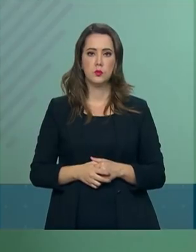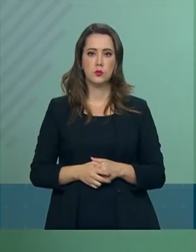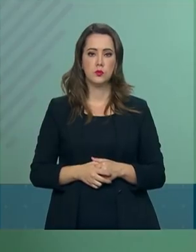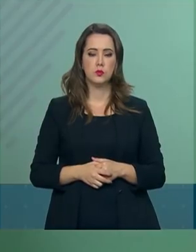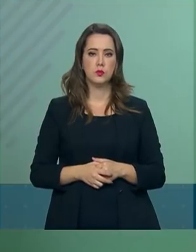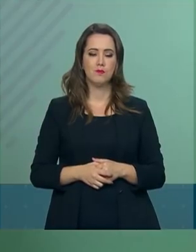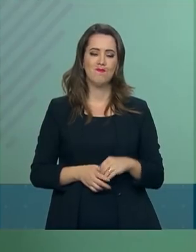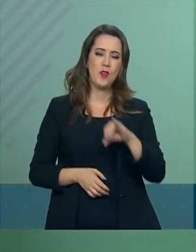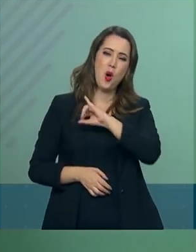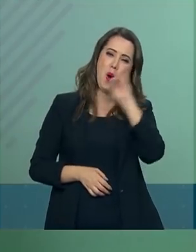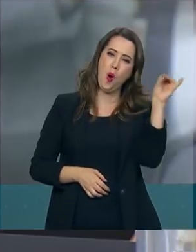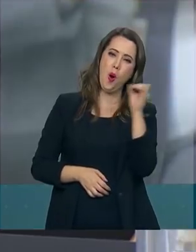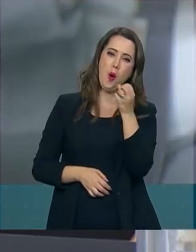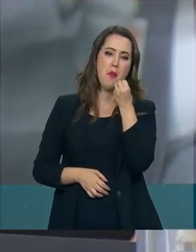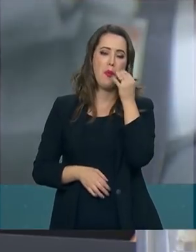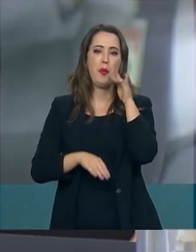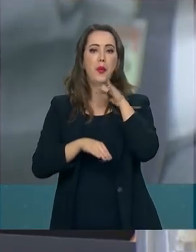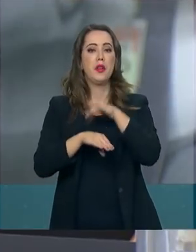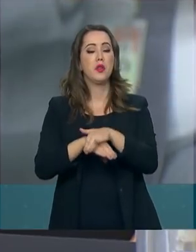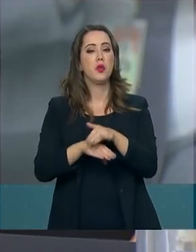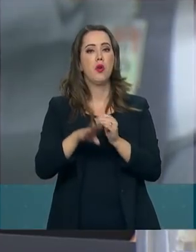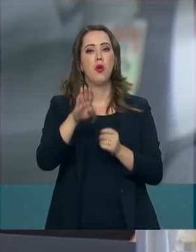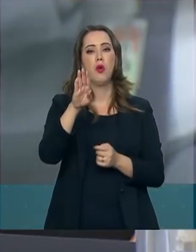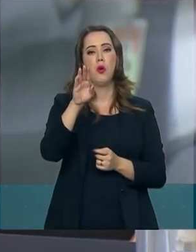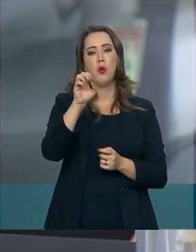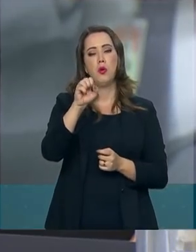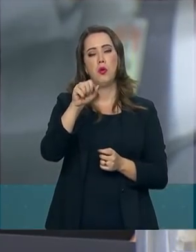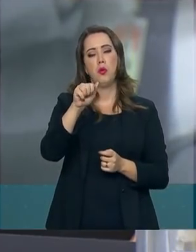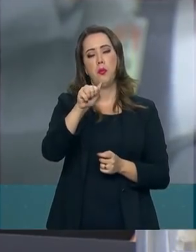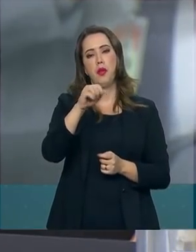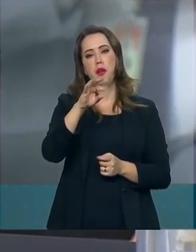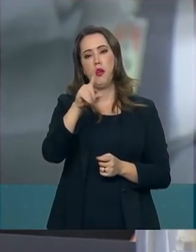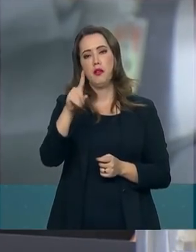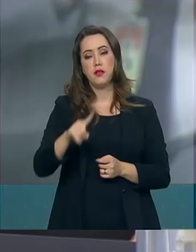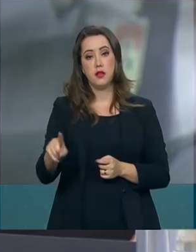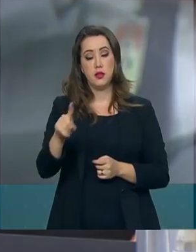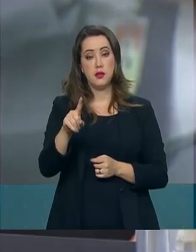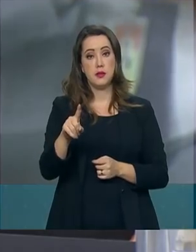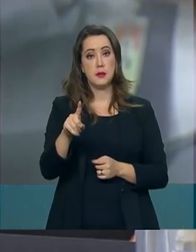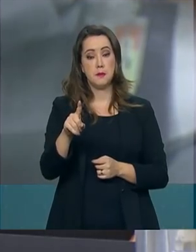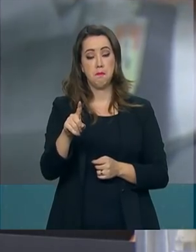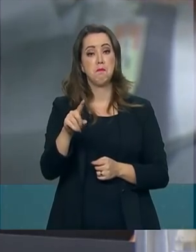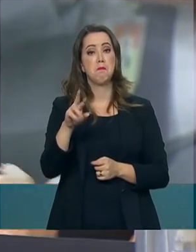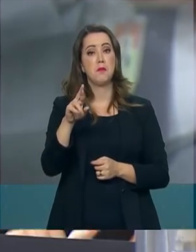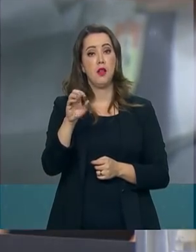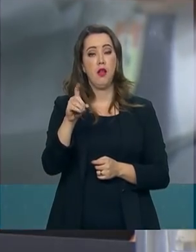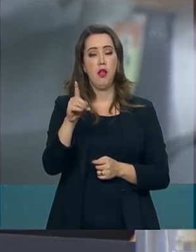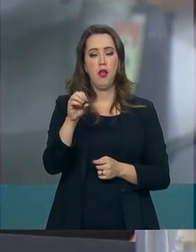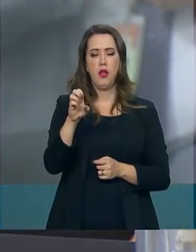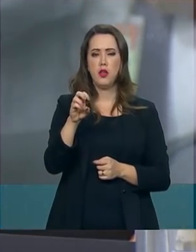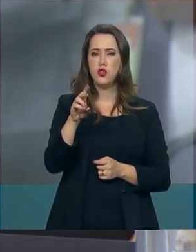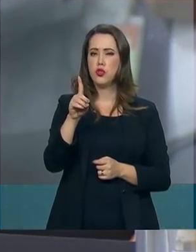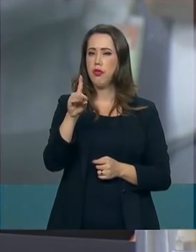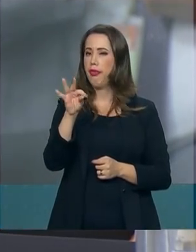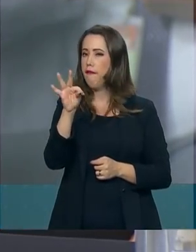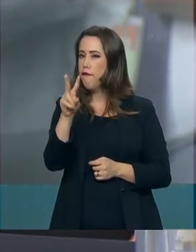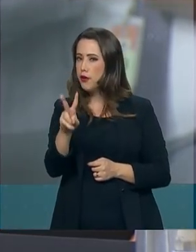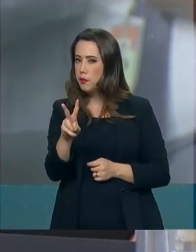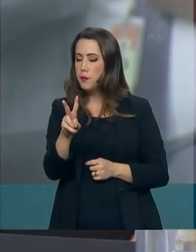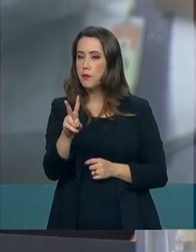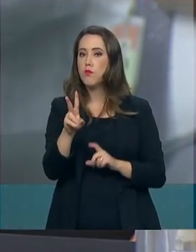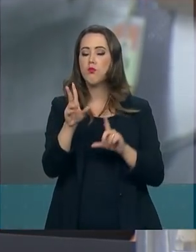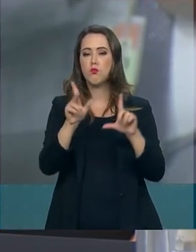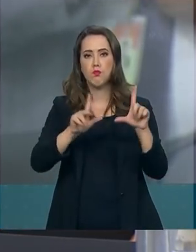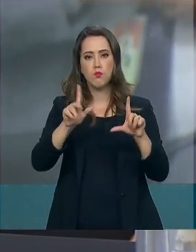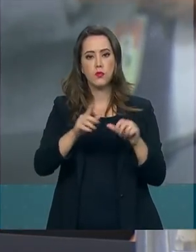Boa noite, porta-voz. Beatriz, da RedeTV. Tudo bem, Beatriz. Eu queria só insistir na questão que o colega falou sobre